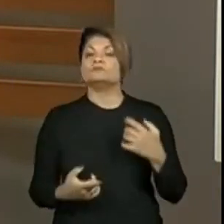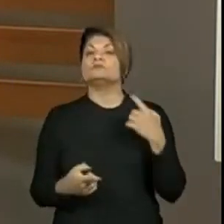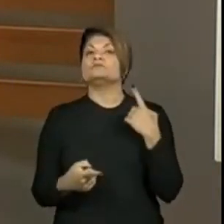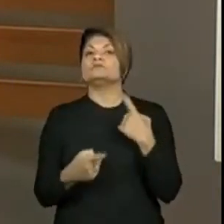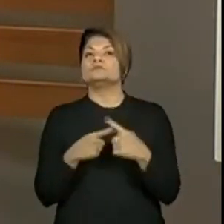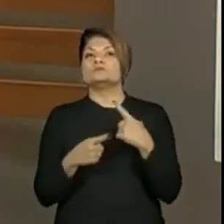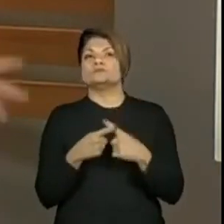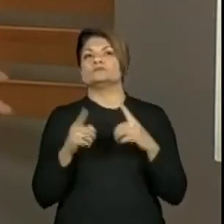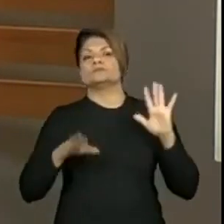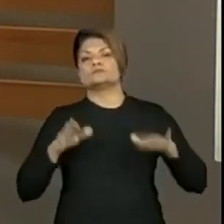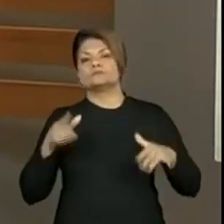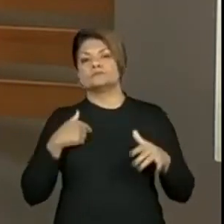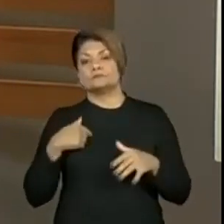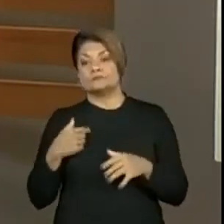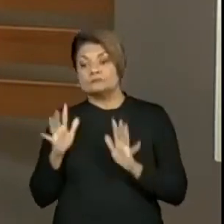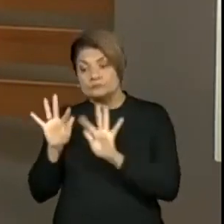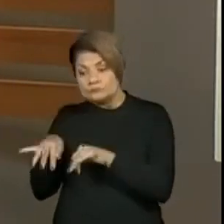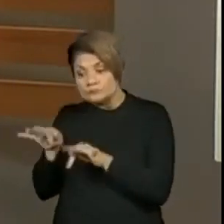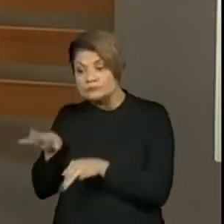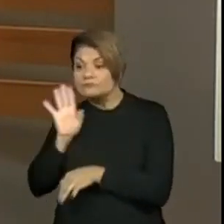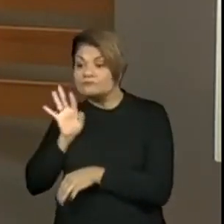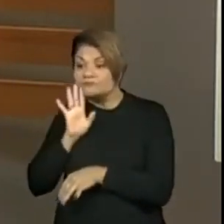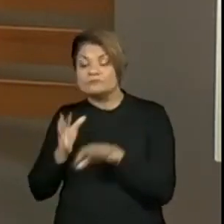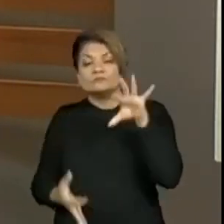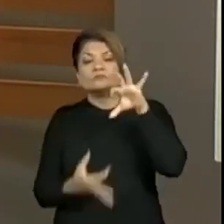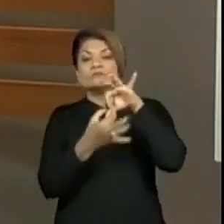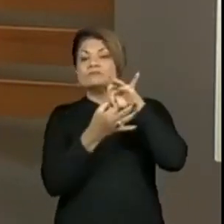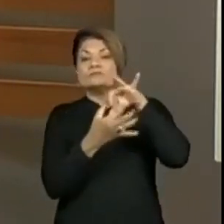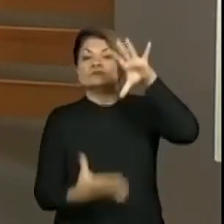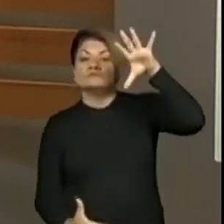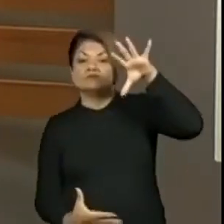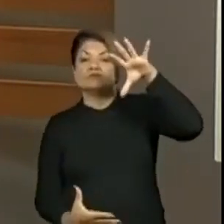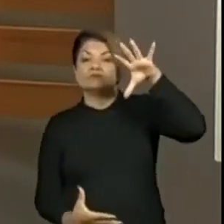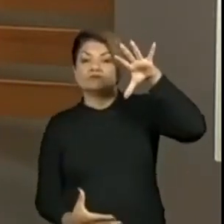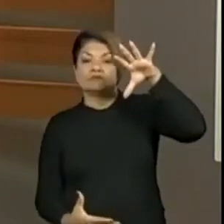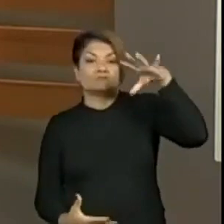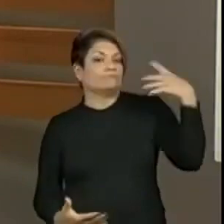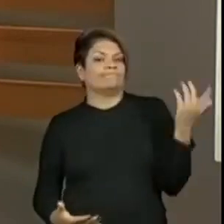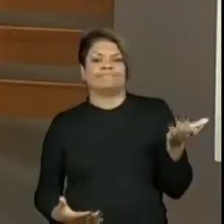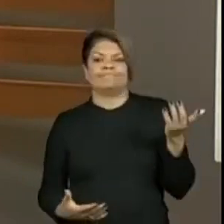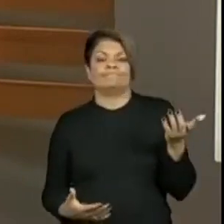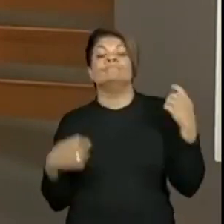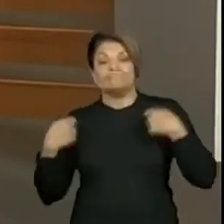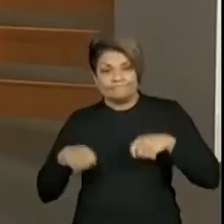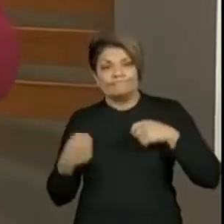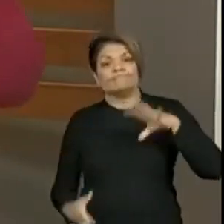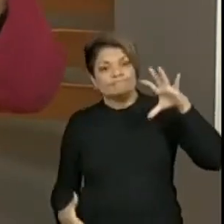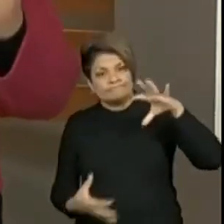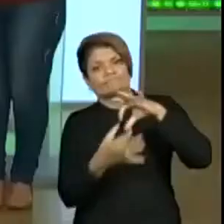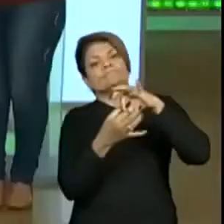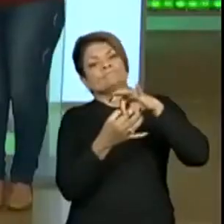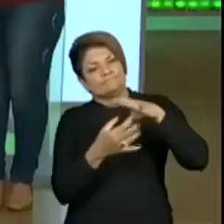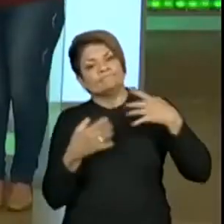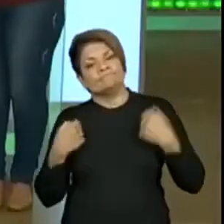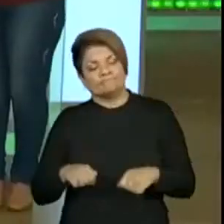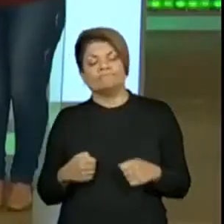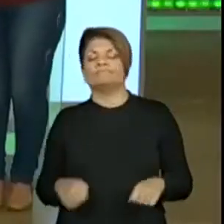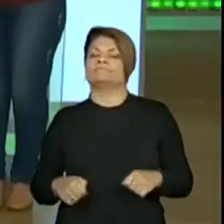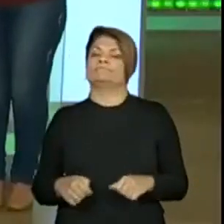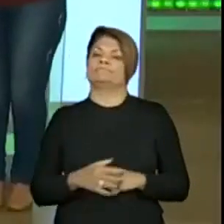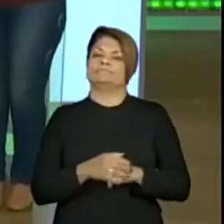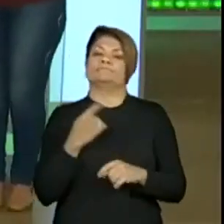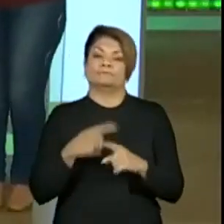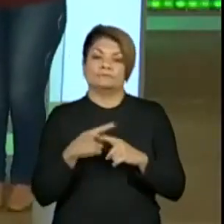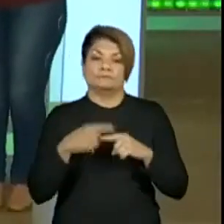trazer um final... Eu tenho um final tão legal que não faz conexão com a primeira parte. E se isso não fizer, não dá certo. Primeira parte já fizemos, a leitura.